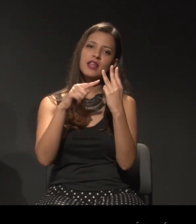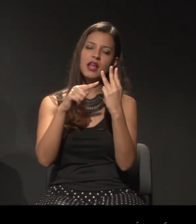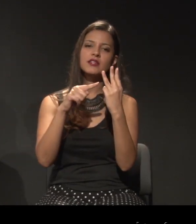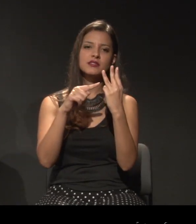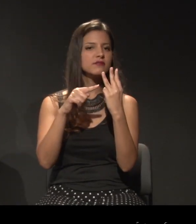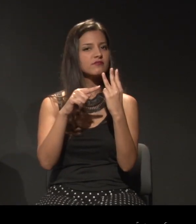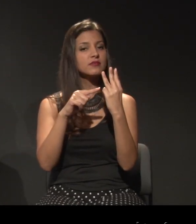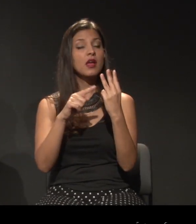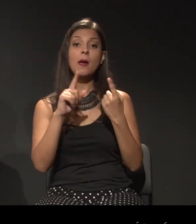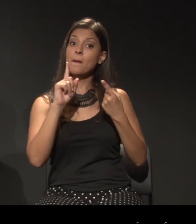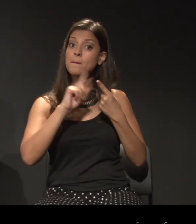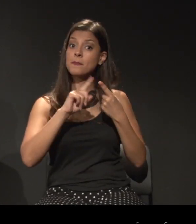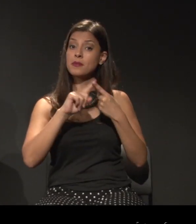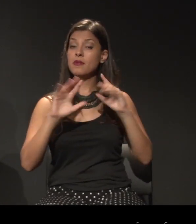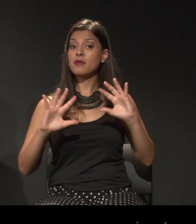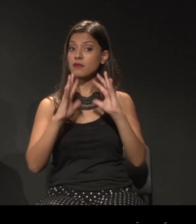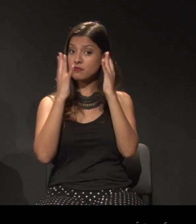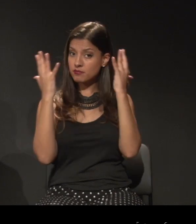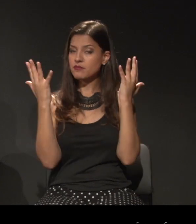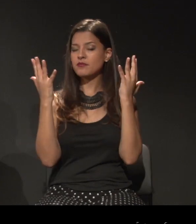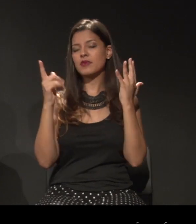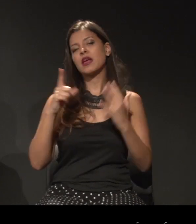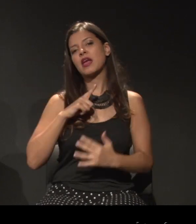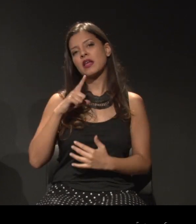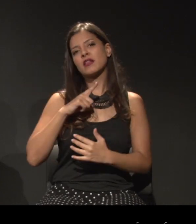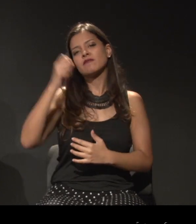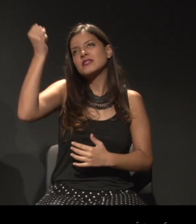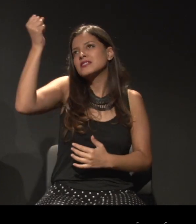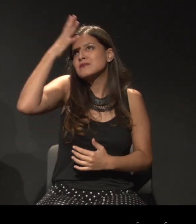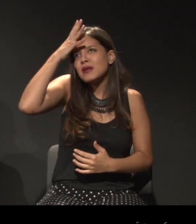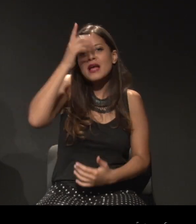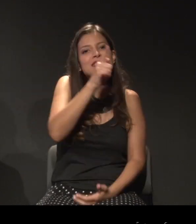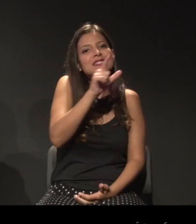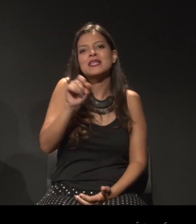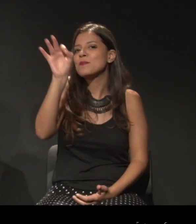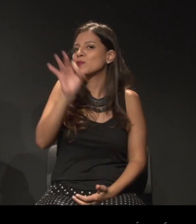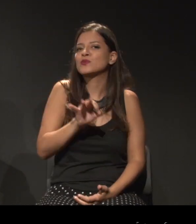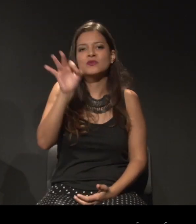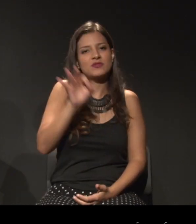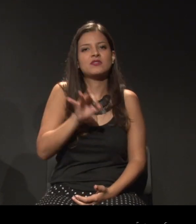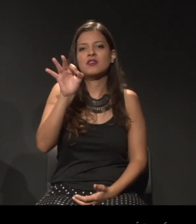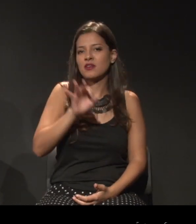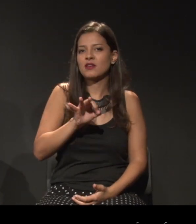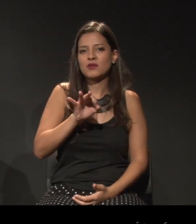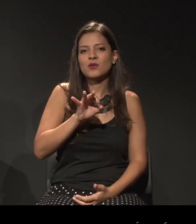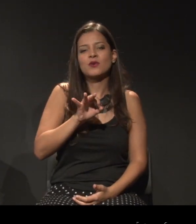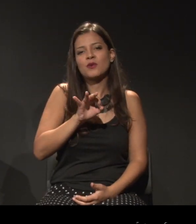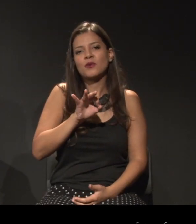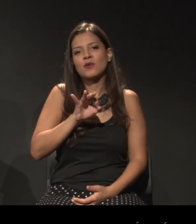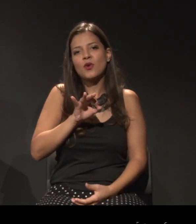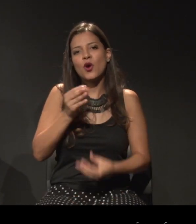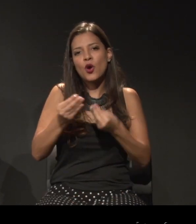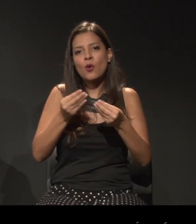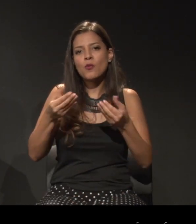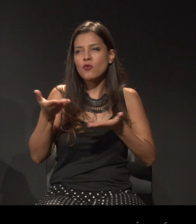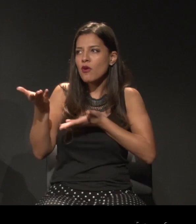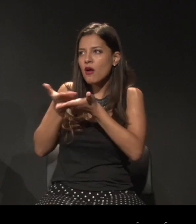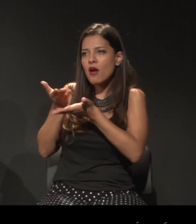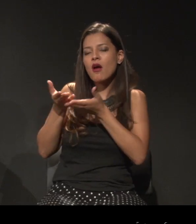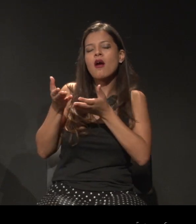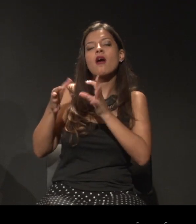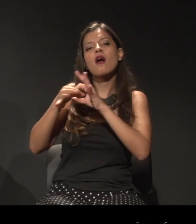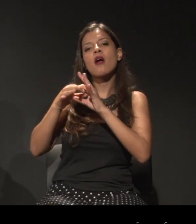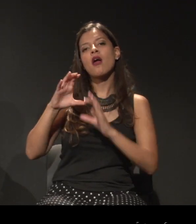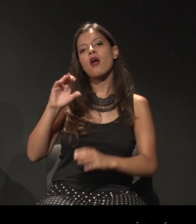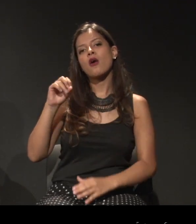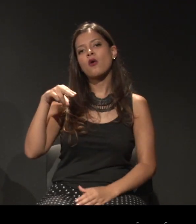o primeiro espetáculo totalmente inspirado e quase literal na relação do congado. Então,